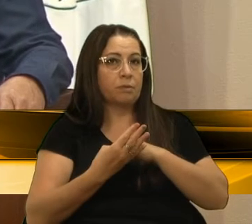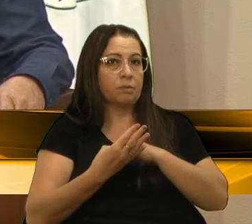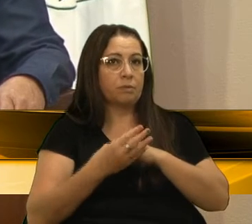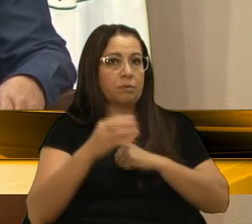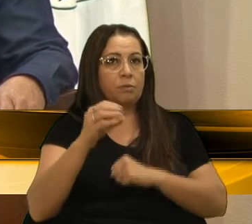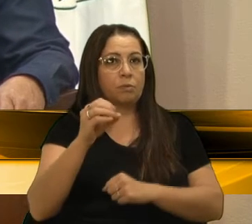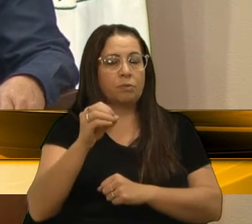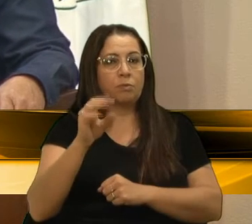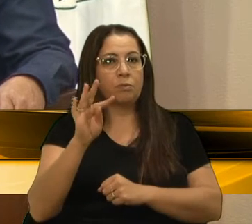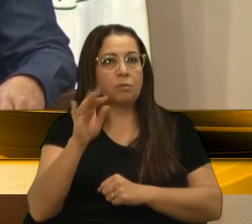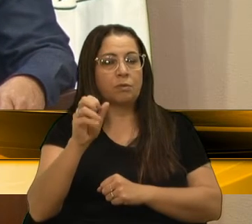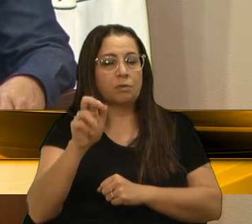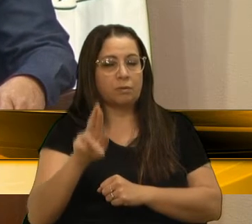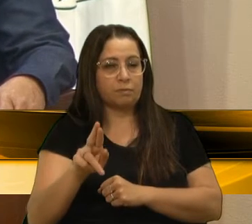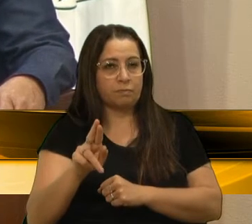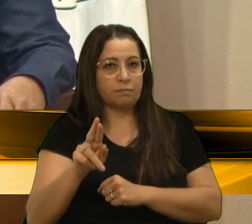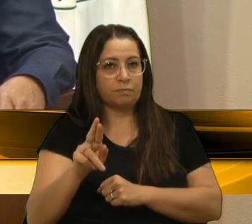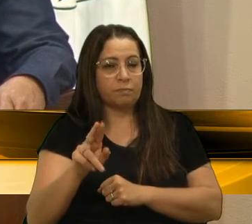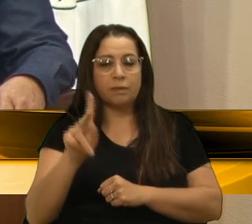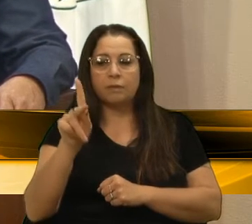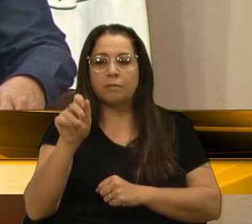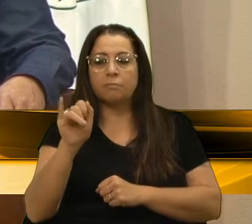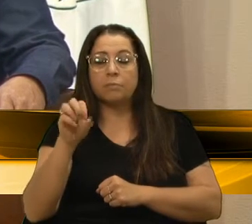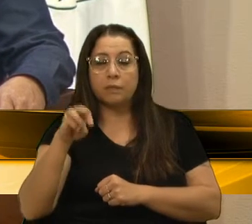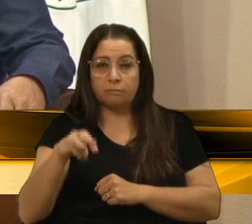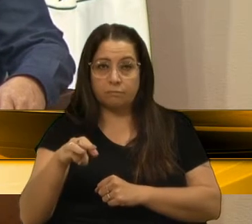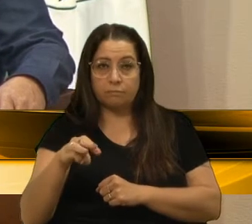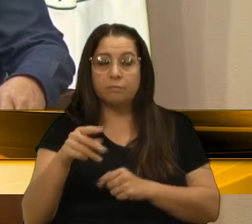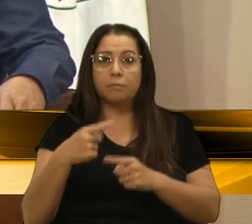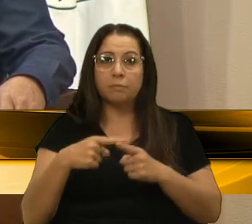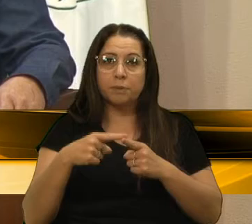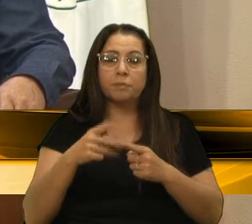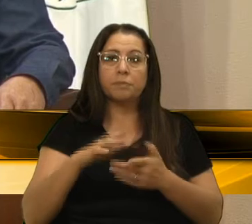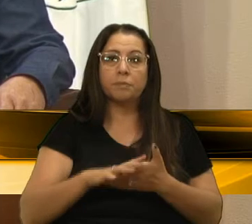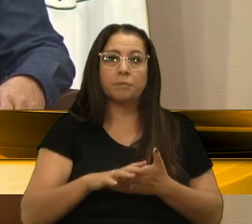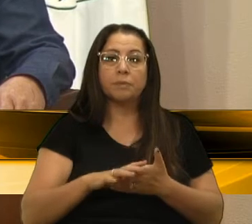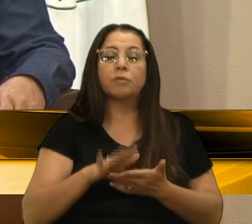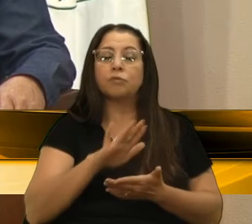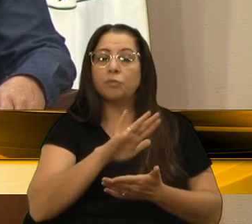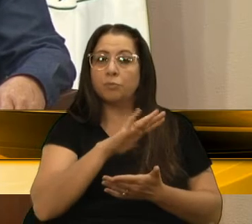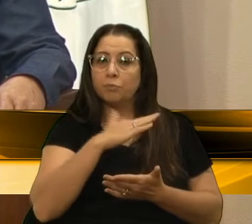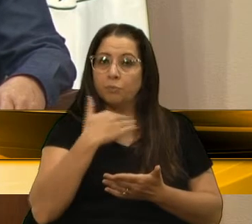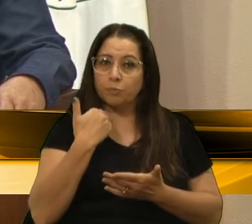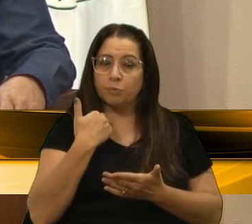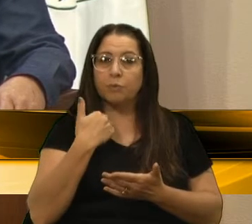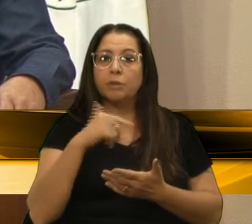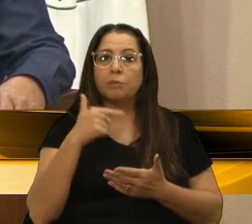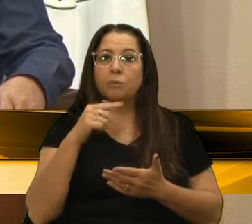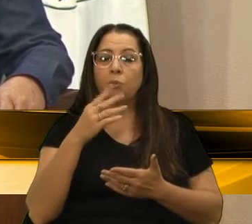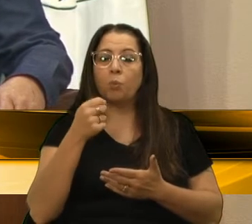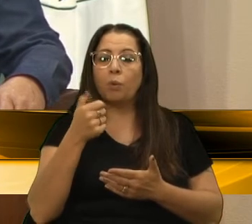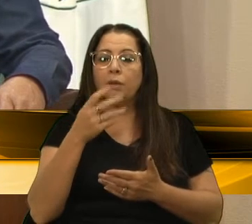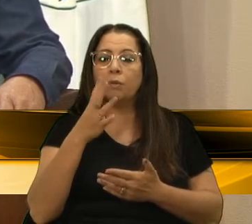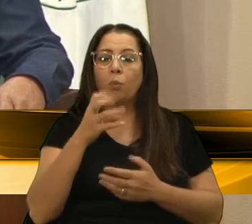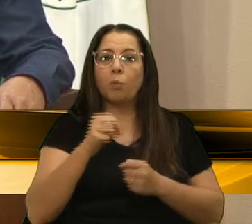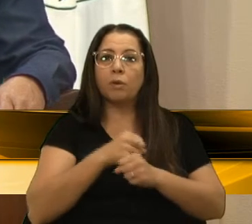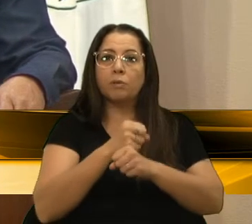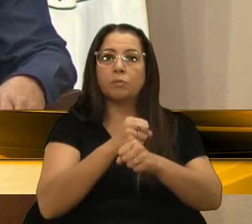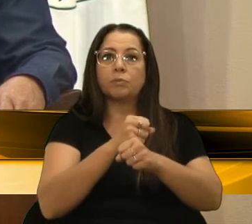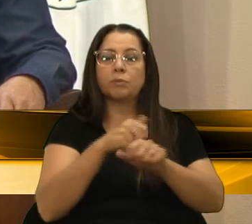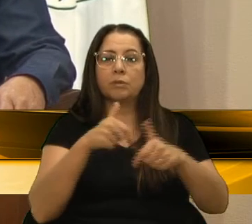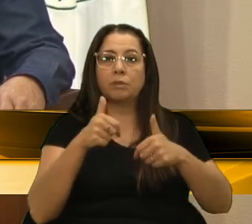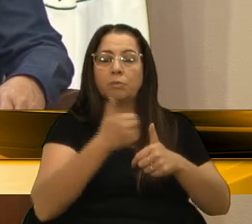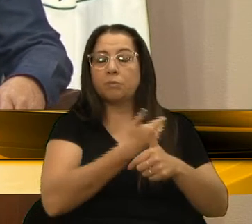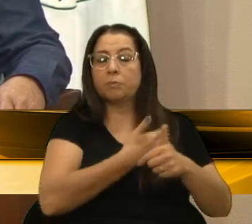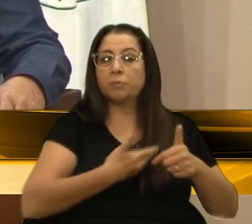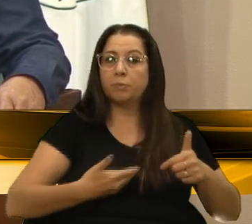Otacir Alves Paim, porque foi uma pessoa que já foi falecida, trabalhou quase 40 anos no serviço público,